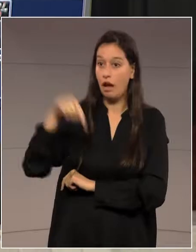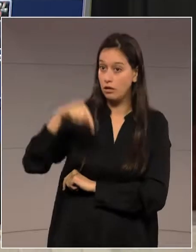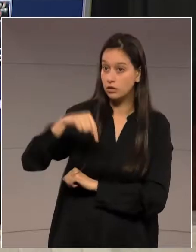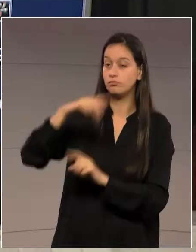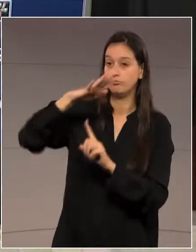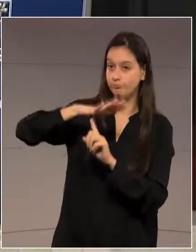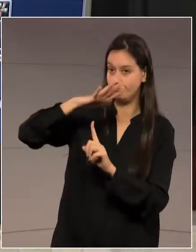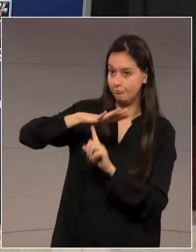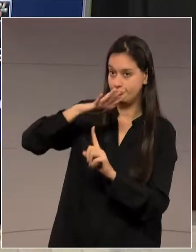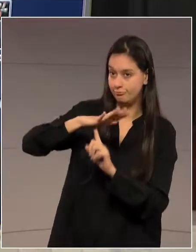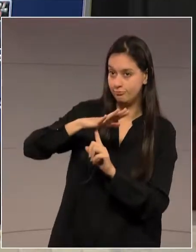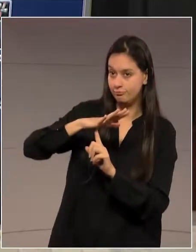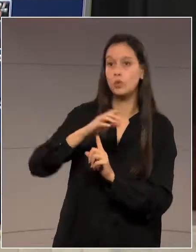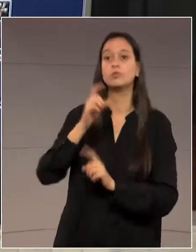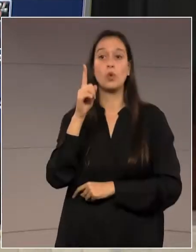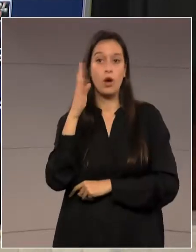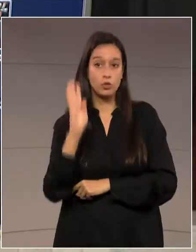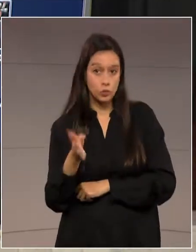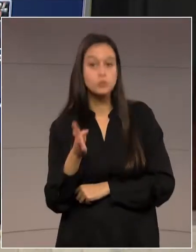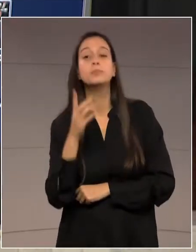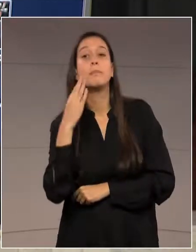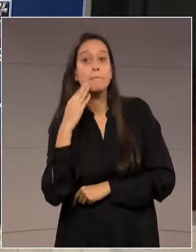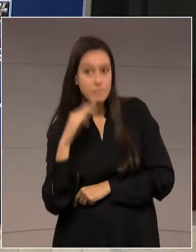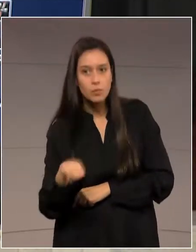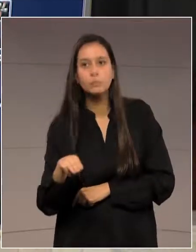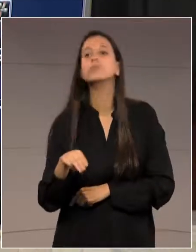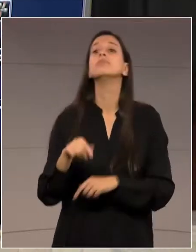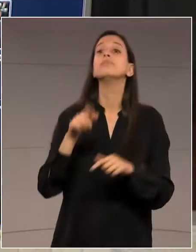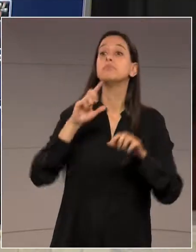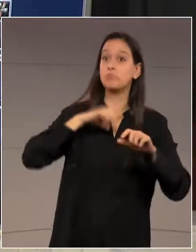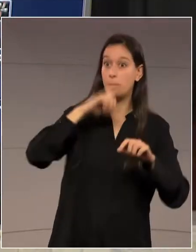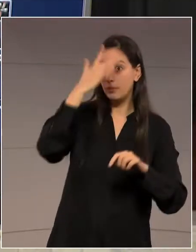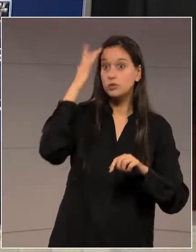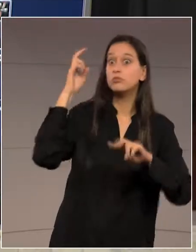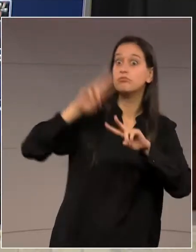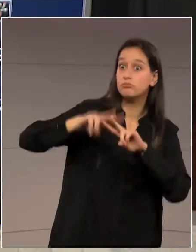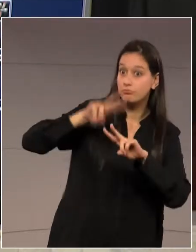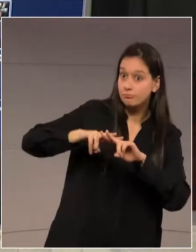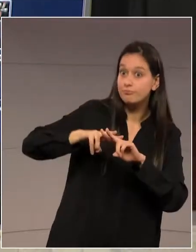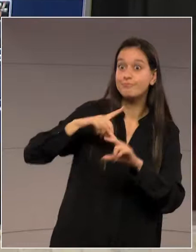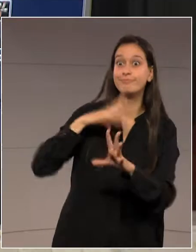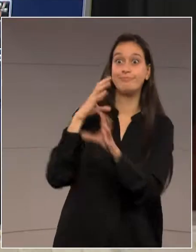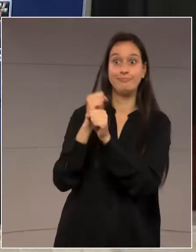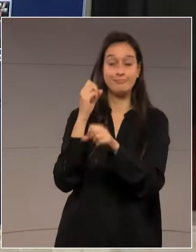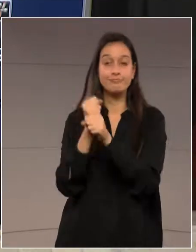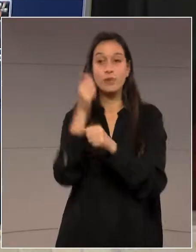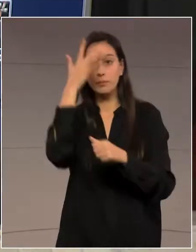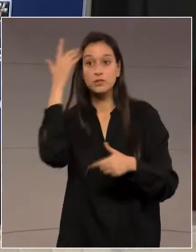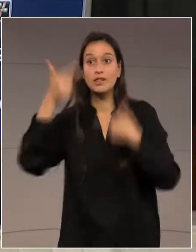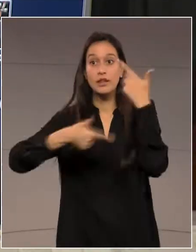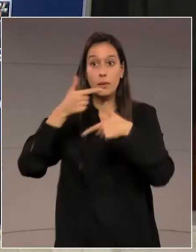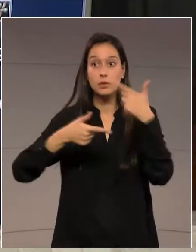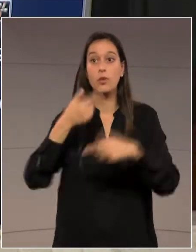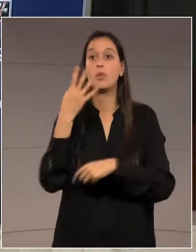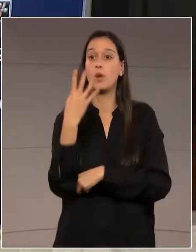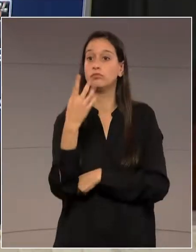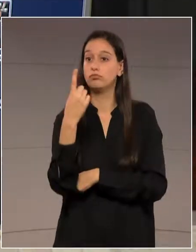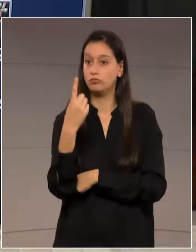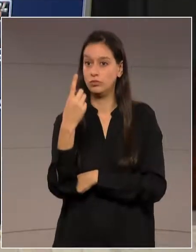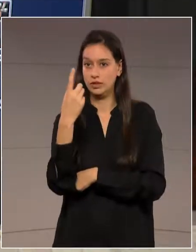tinha 4.131 agentes penitenciários. Hoje o Paraná tem 21 mil presos